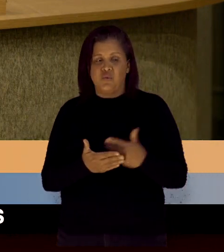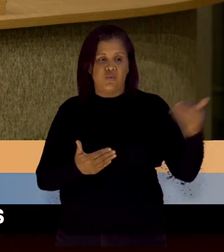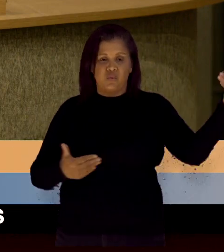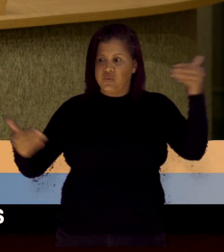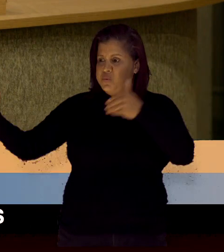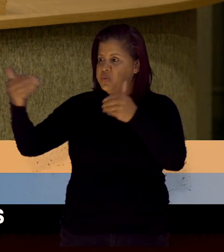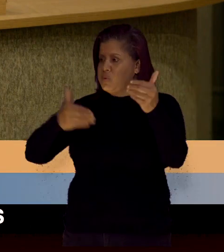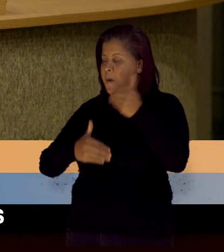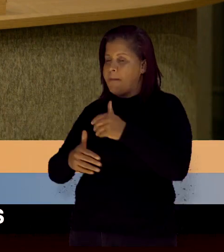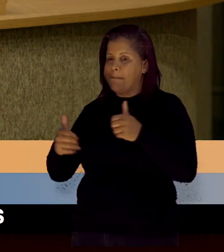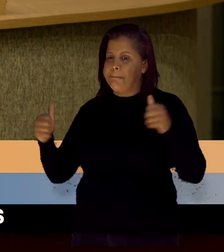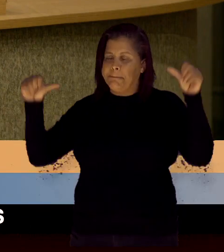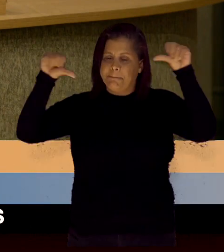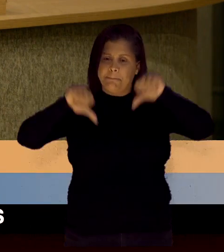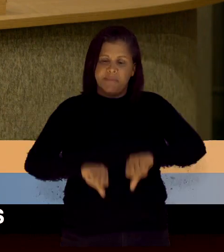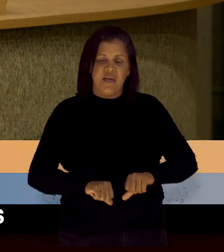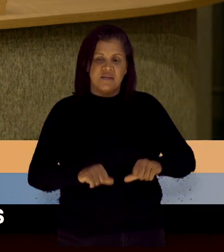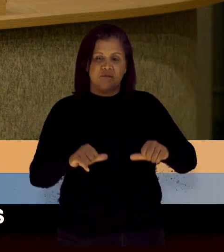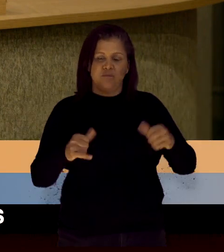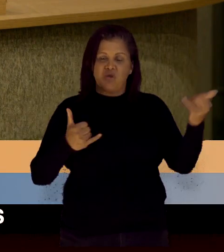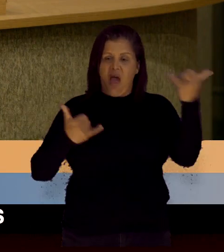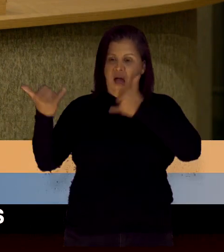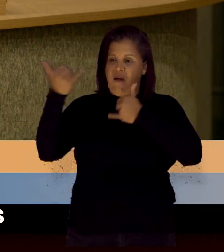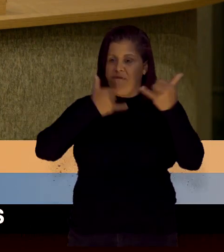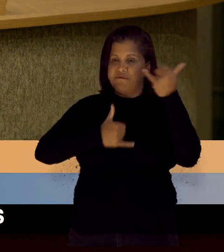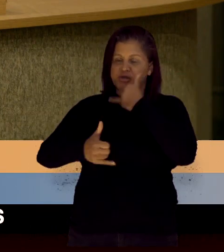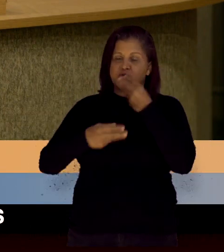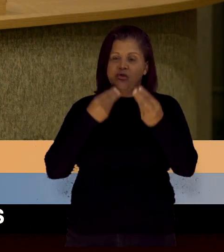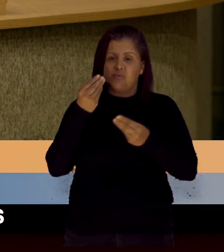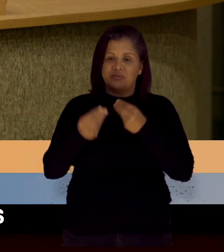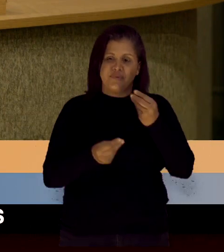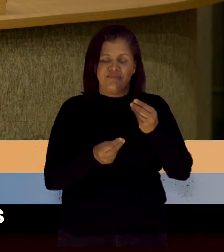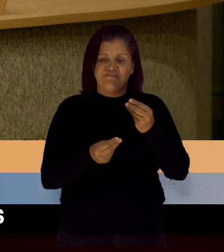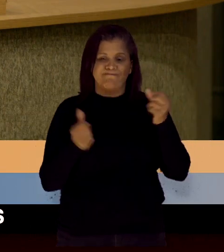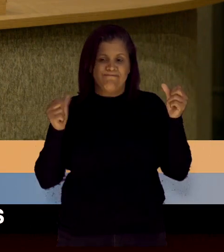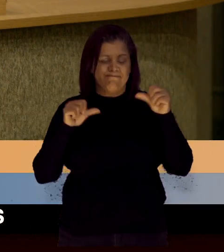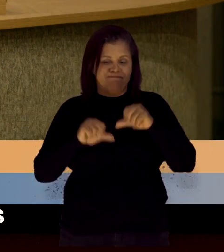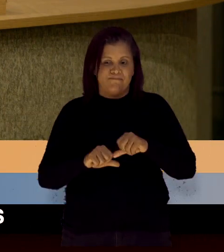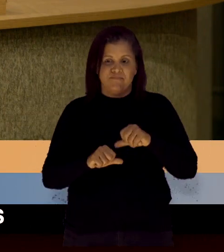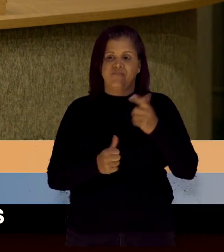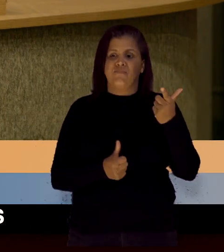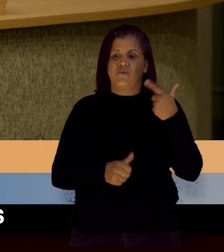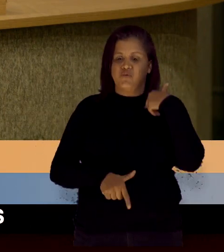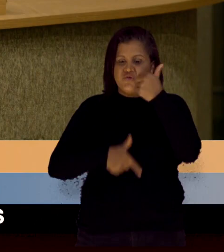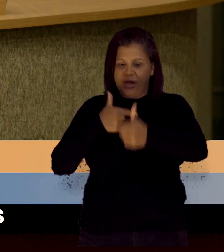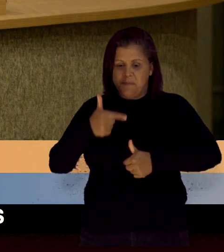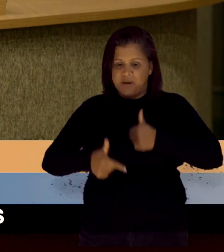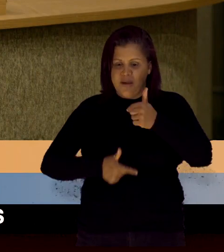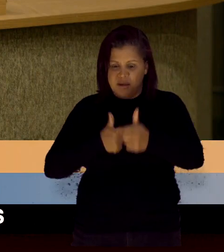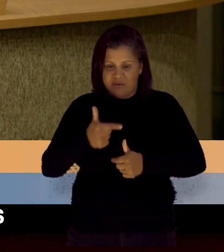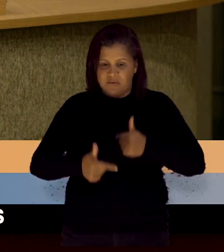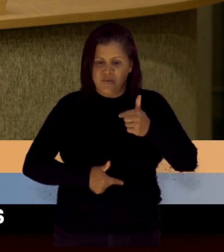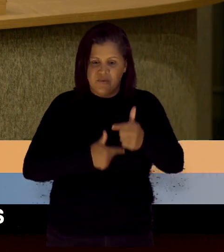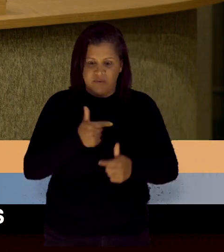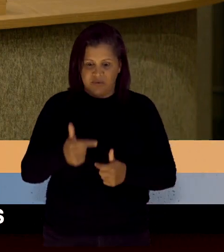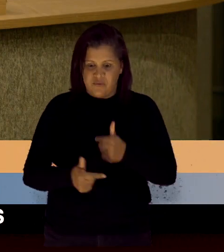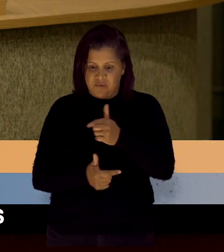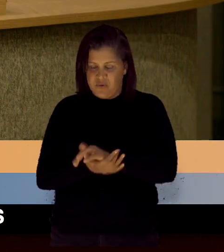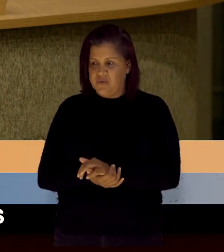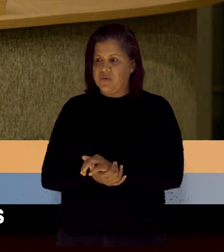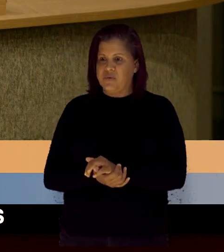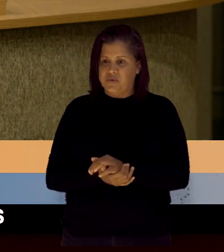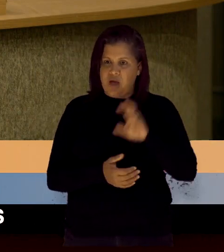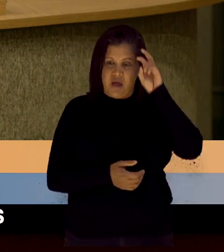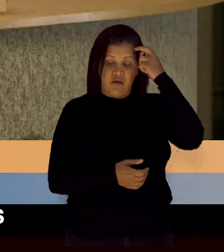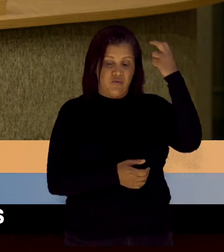péssimas notícias sobre as condições ineficientes para os trabalhadores e trabalhadoras da cadeia